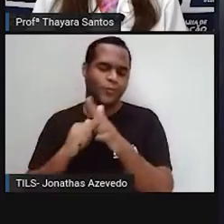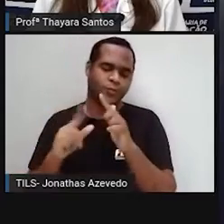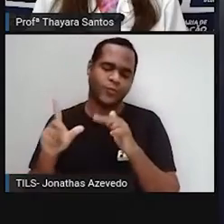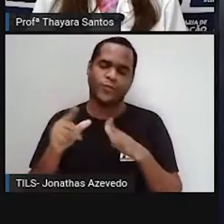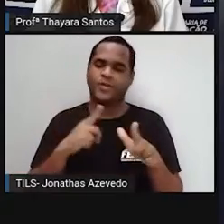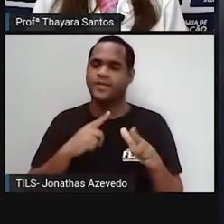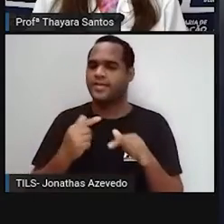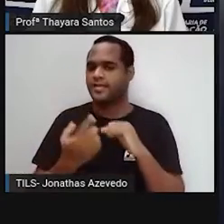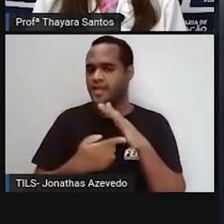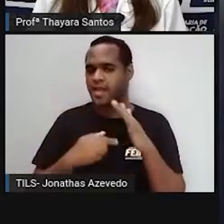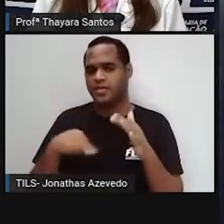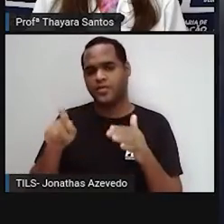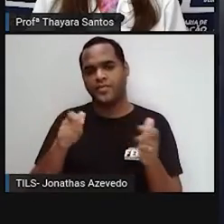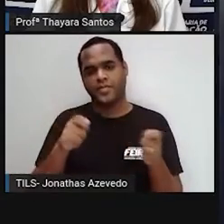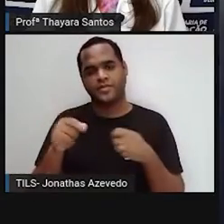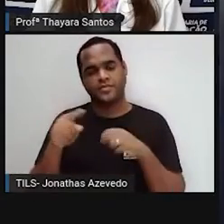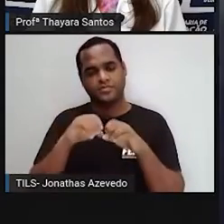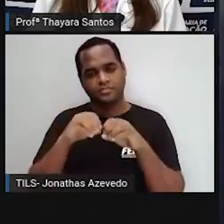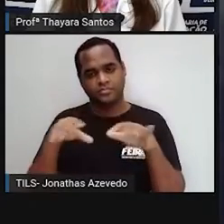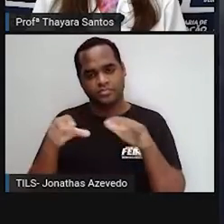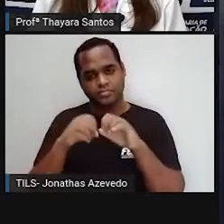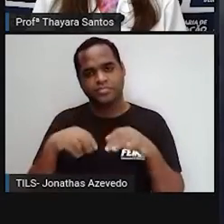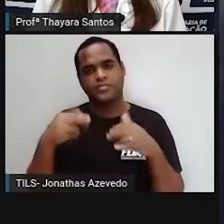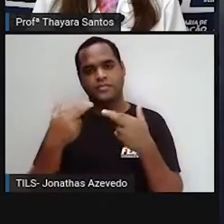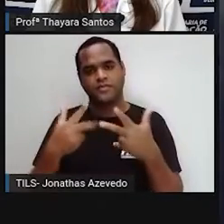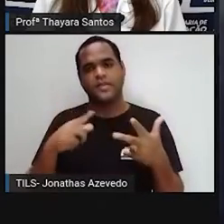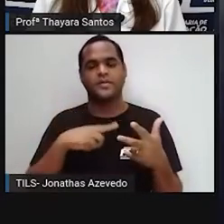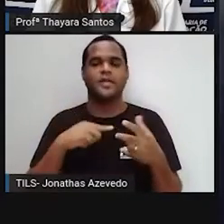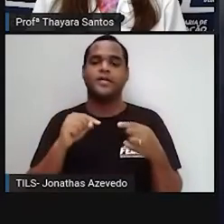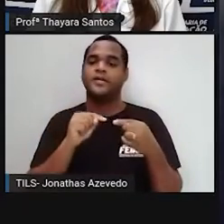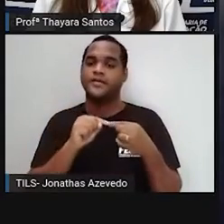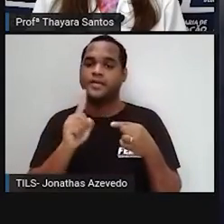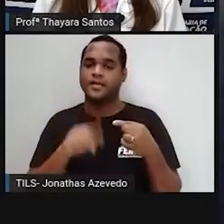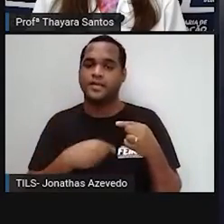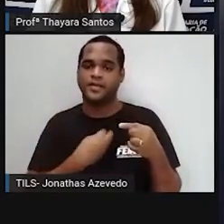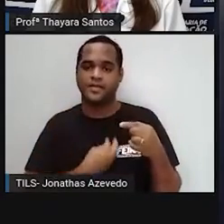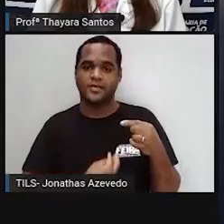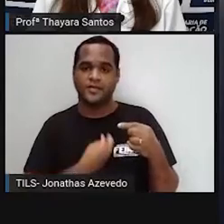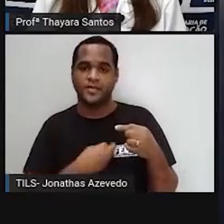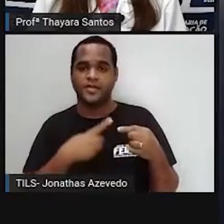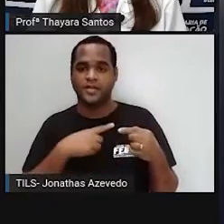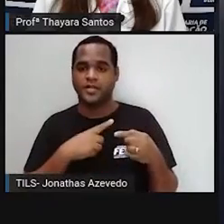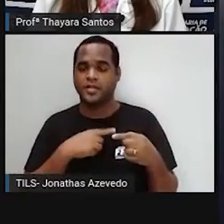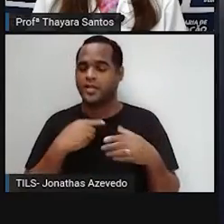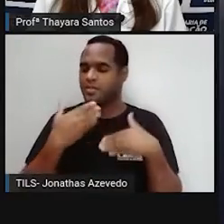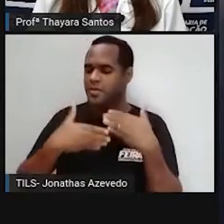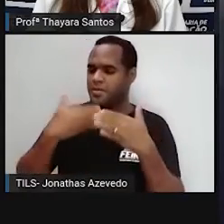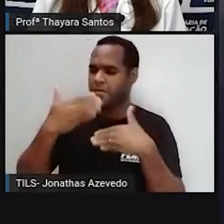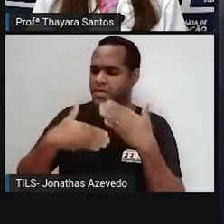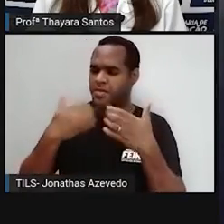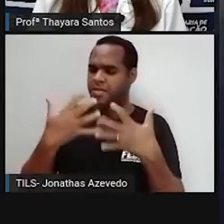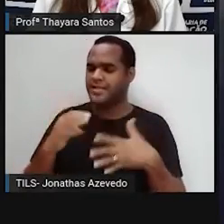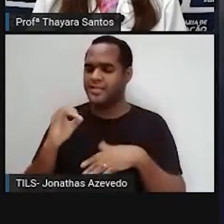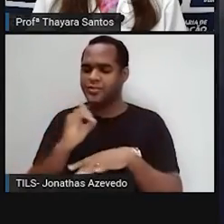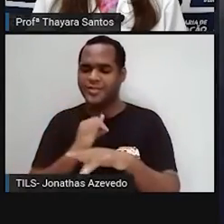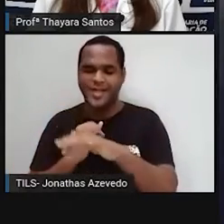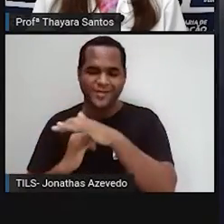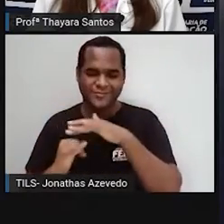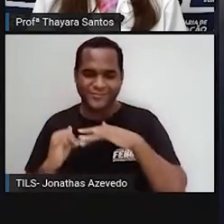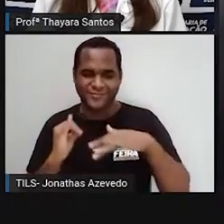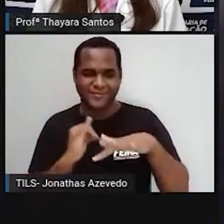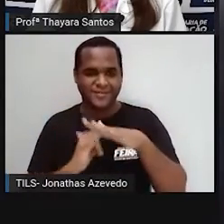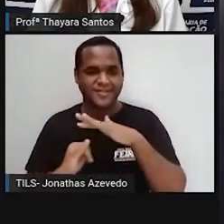esses gases que a gente está emitindo através das nossas ações, através dos nossos processos industriais e